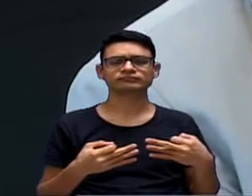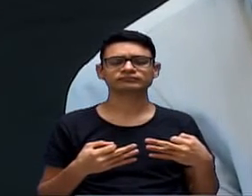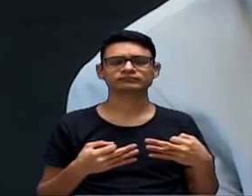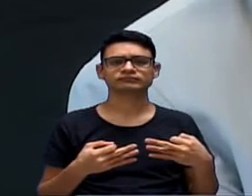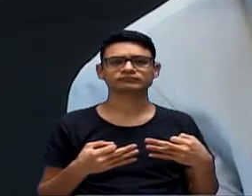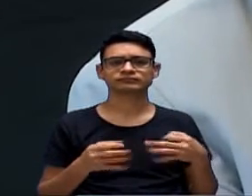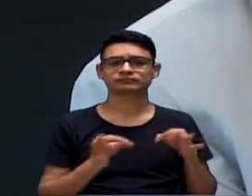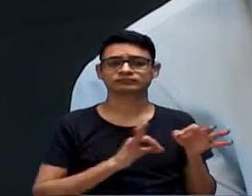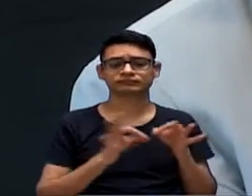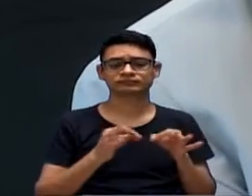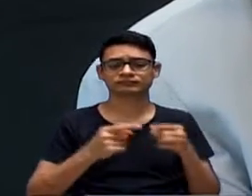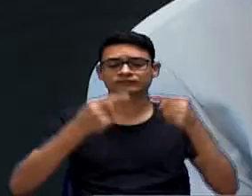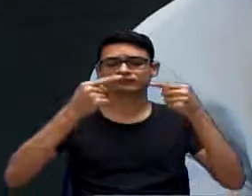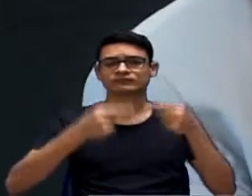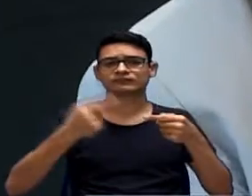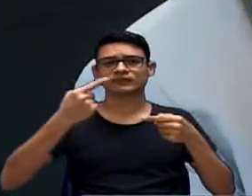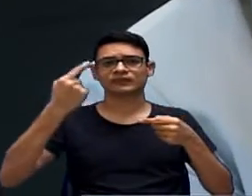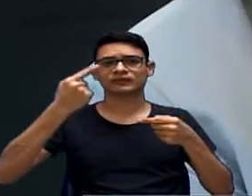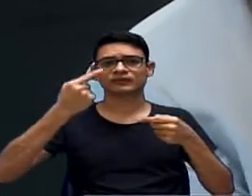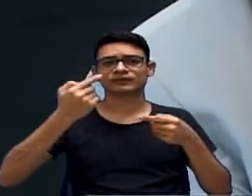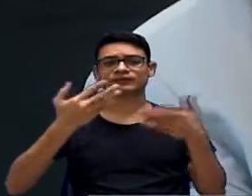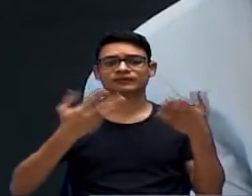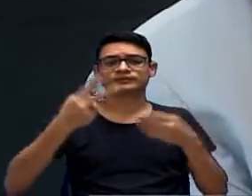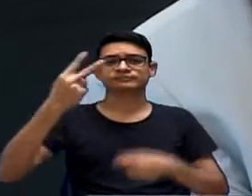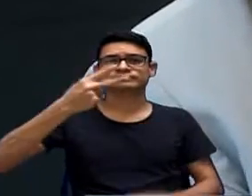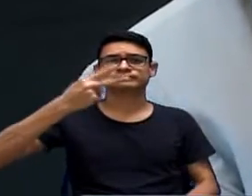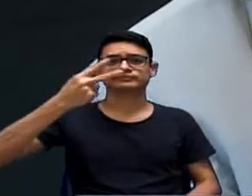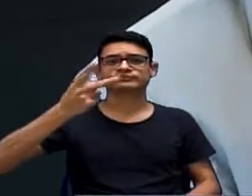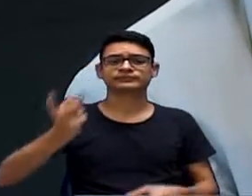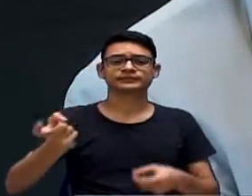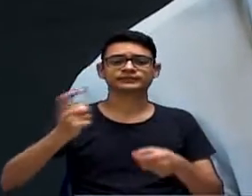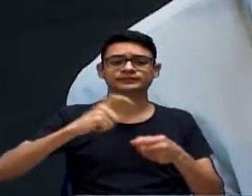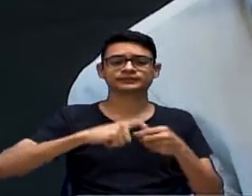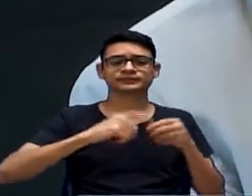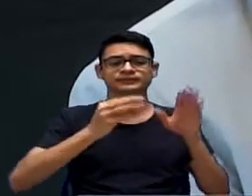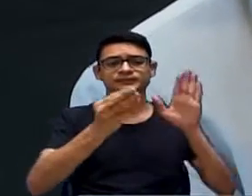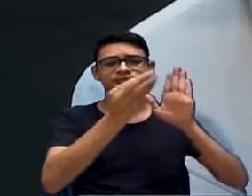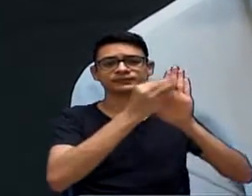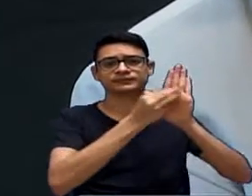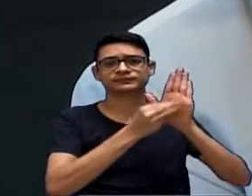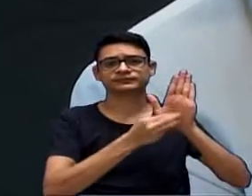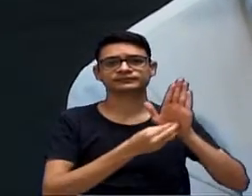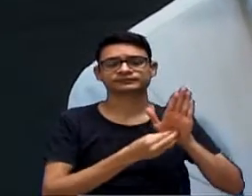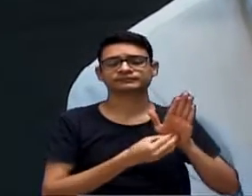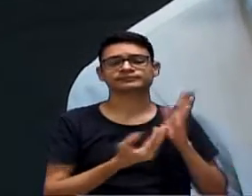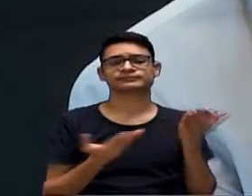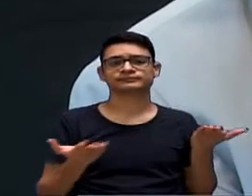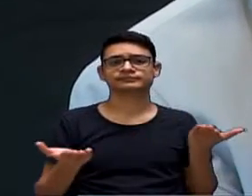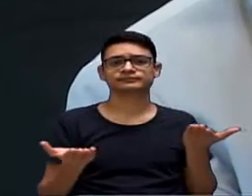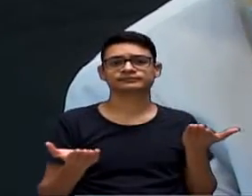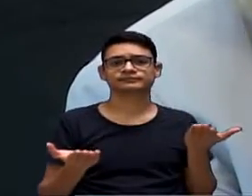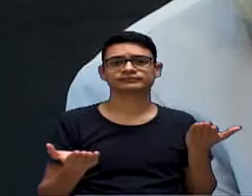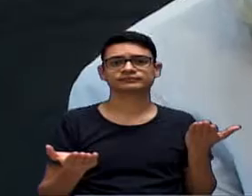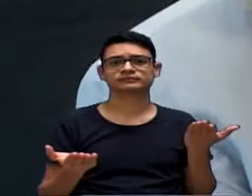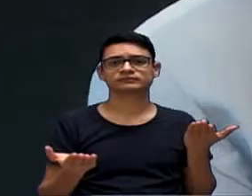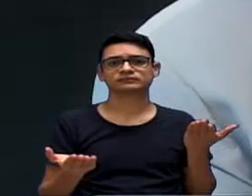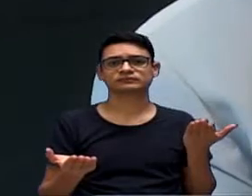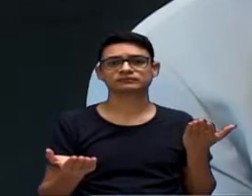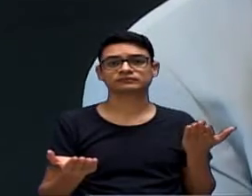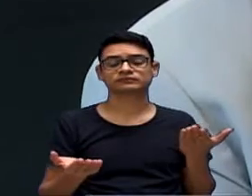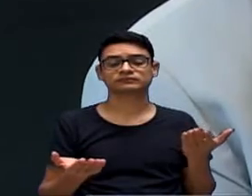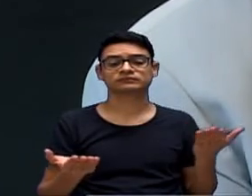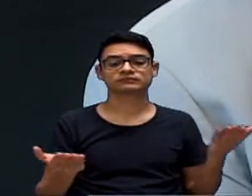Projetos em primeira discussão, em segunda, finalmente voltou para a pauta, vereadora. Exatamente. Então, que se